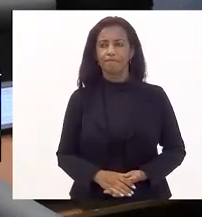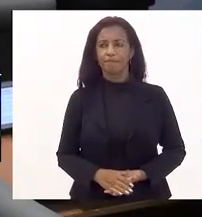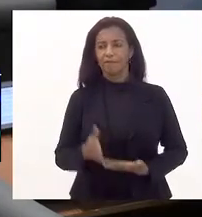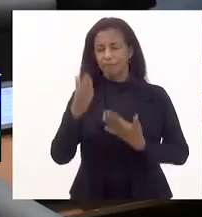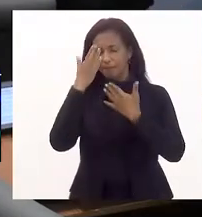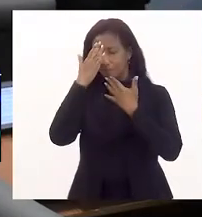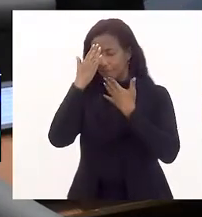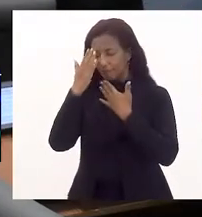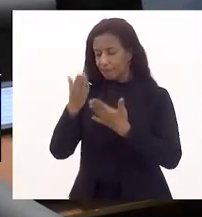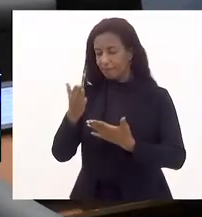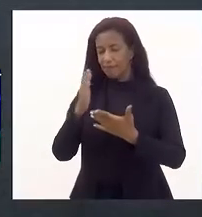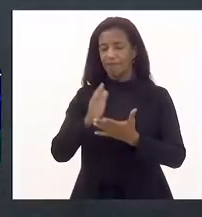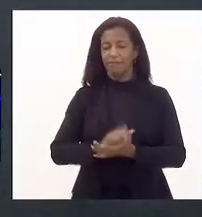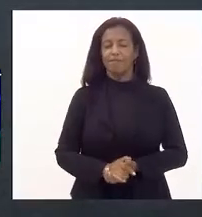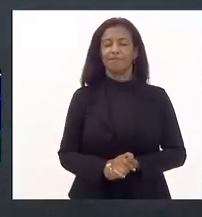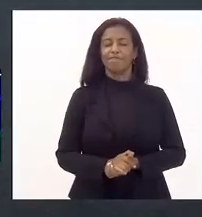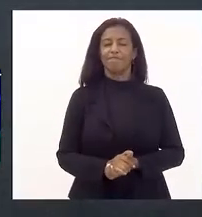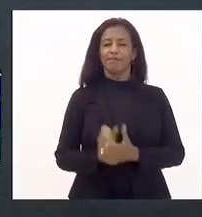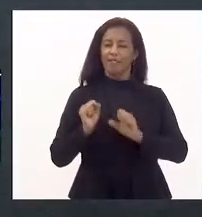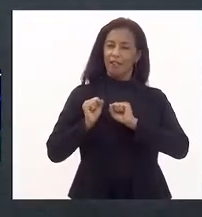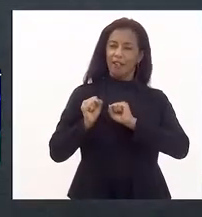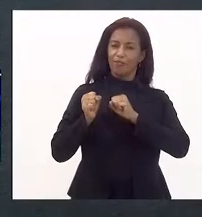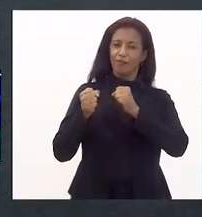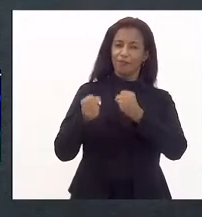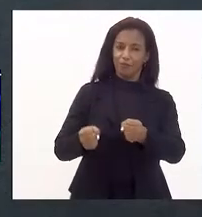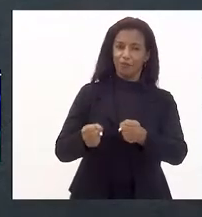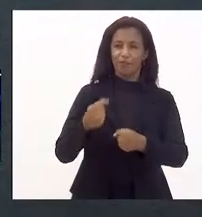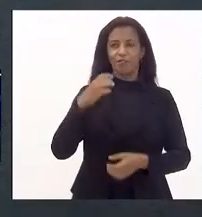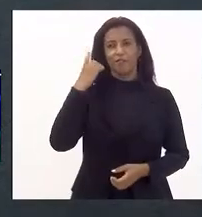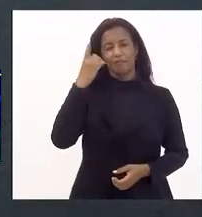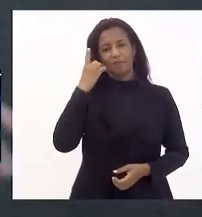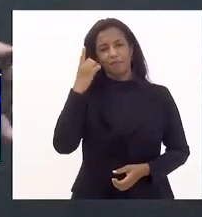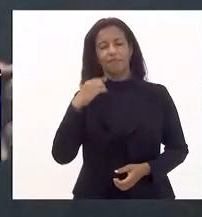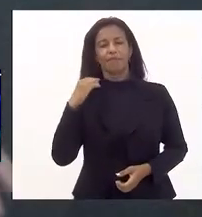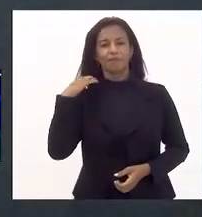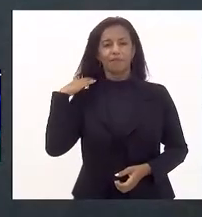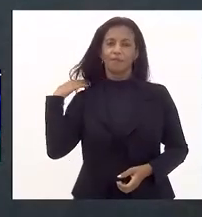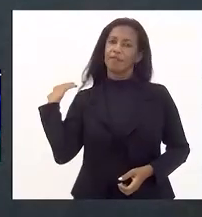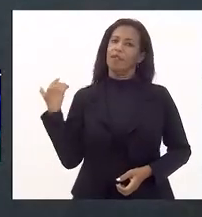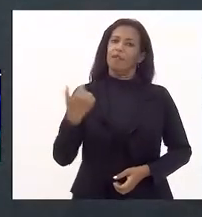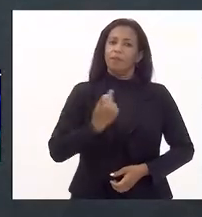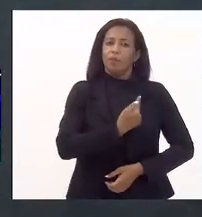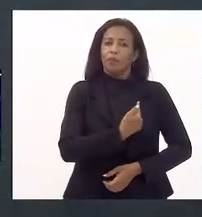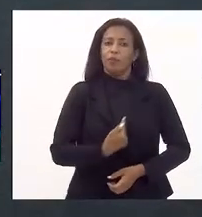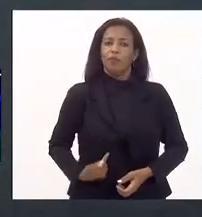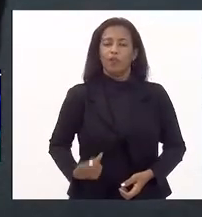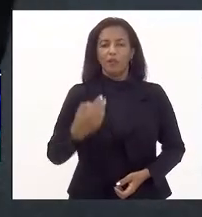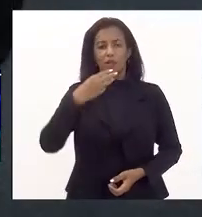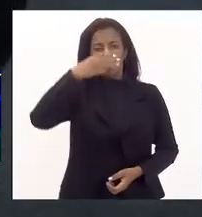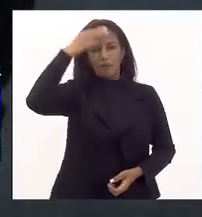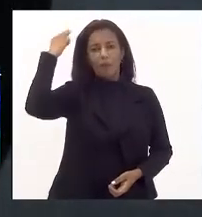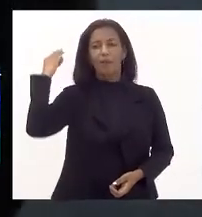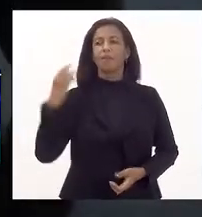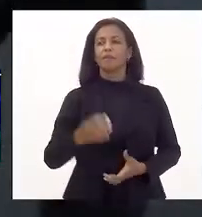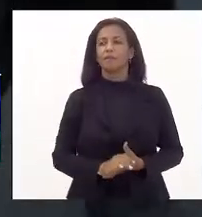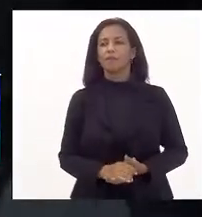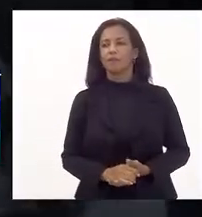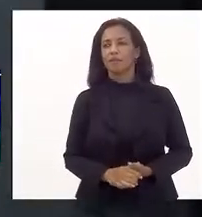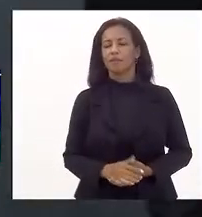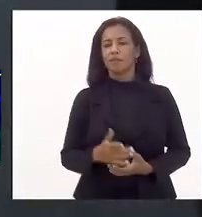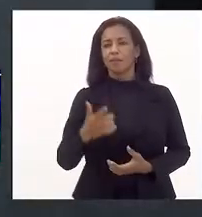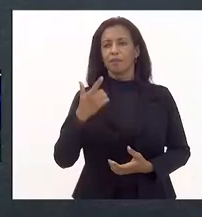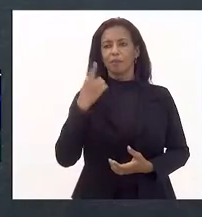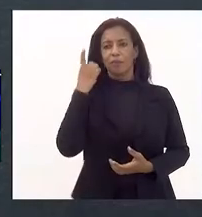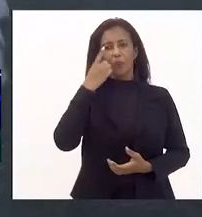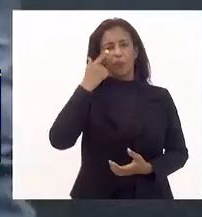agradecer pela força dos deputados, pelo apoio do líder do governo Márcio Pacheco, deputado Luiz